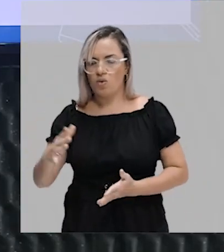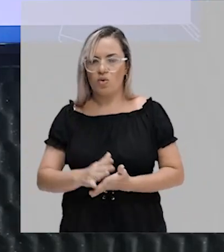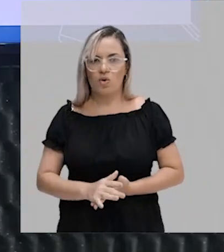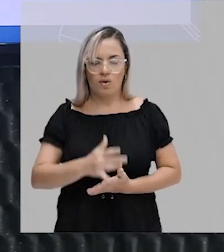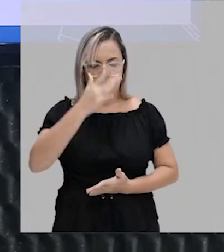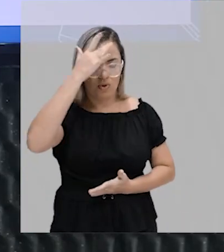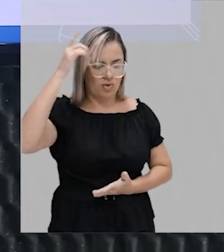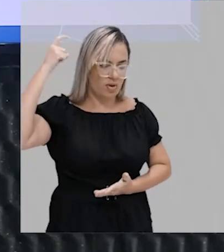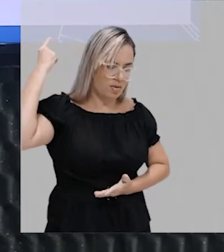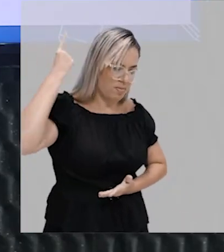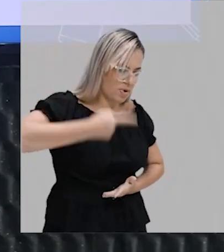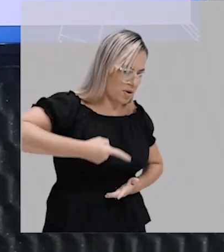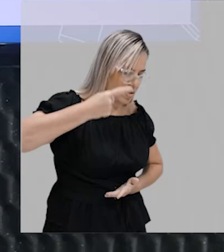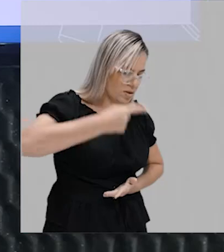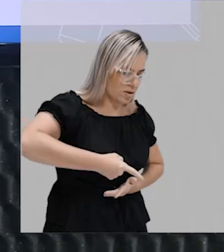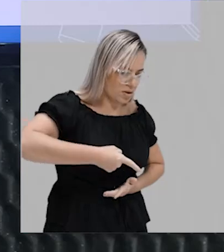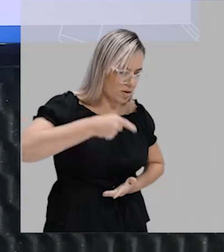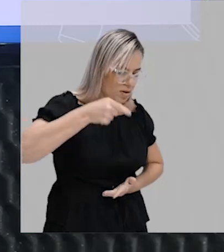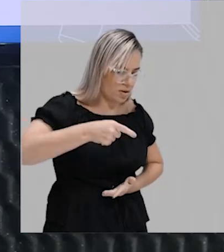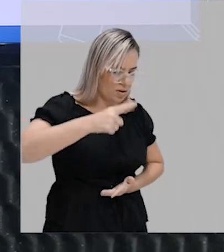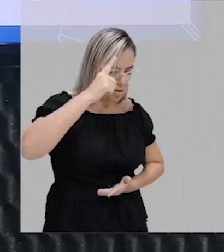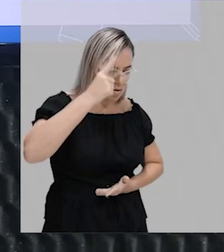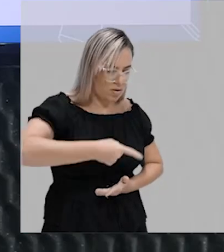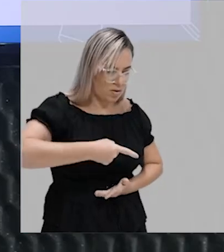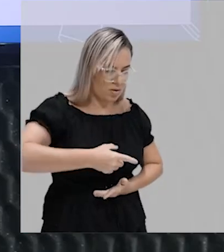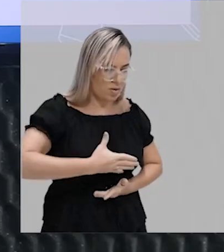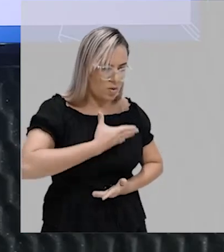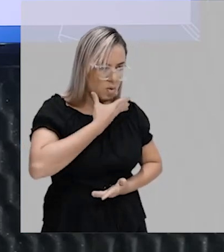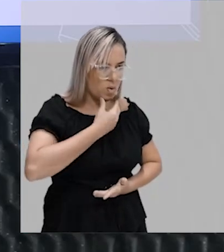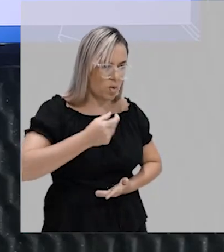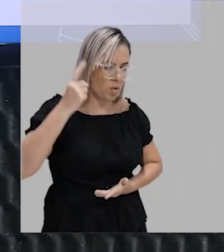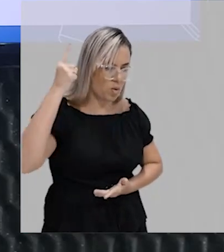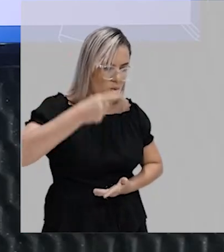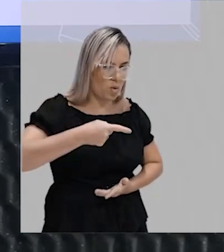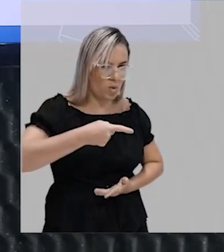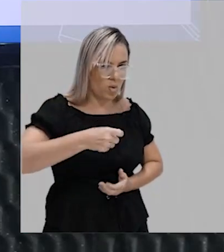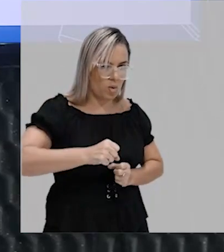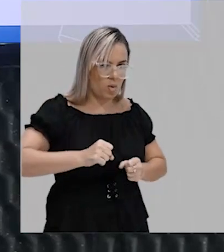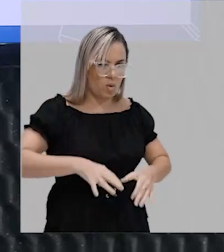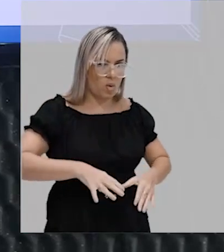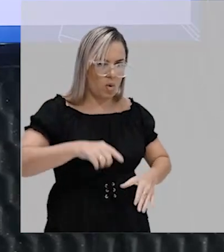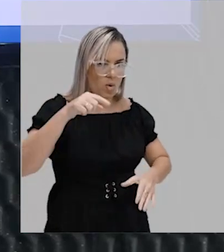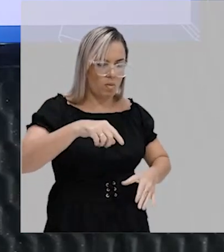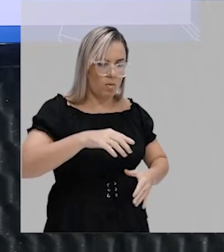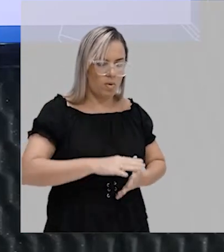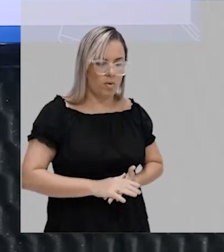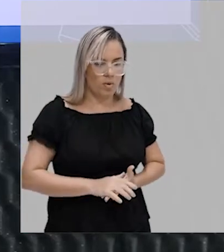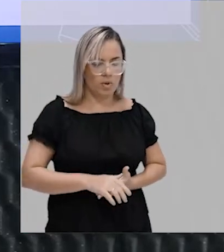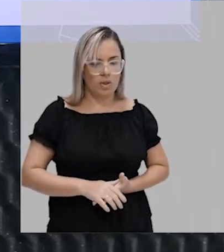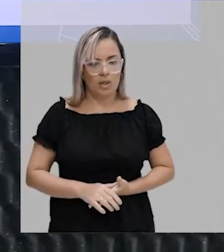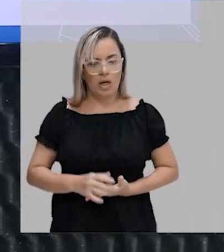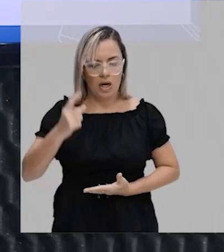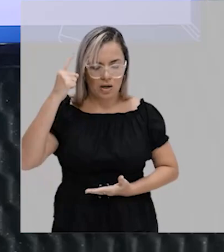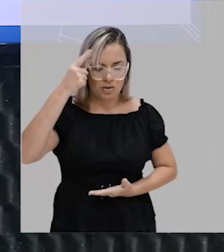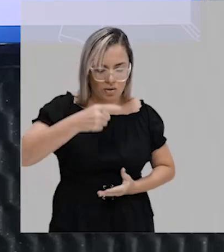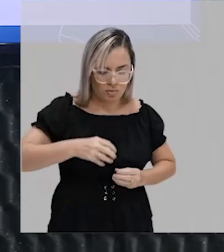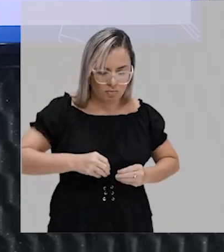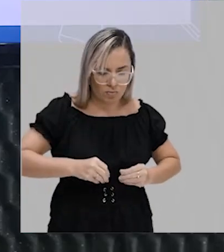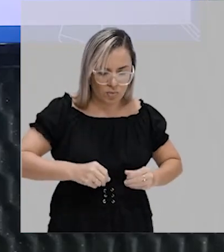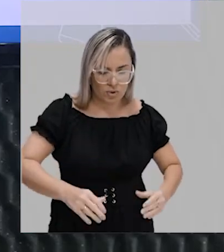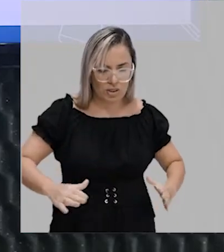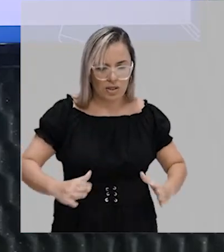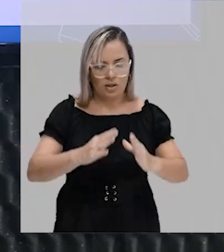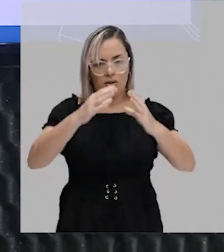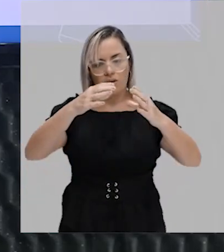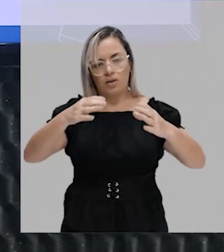proprietário, que era o homem ali, o colono, o senhor lá de engenho, o senhor da casa